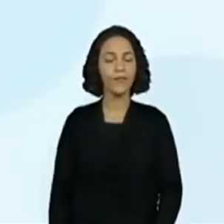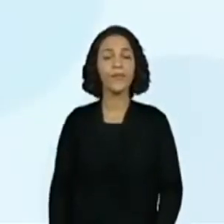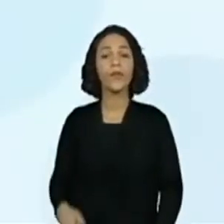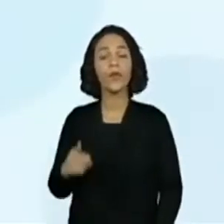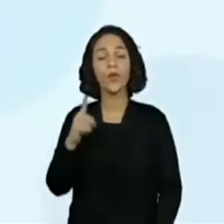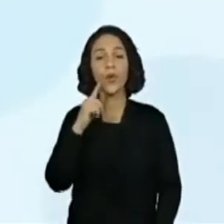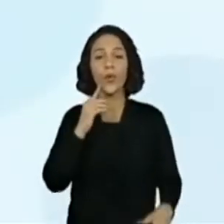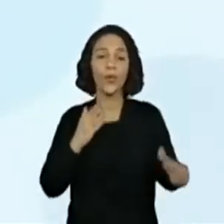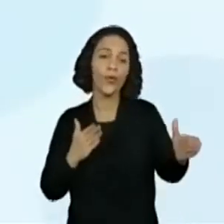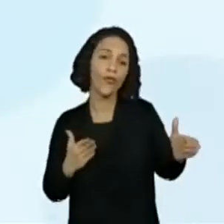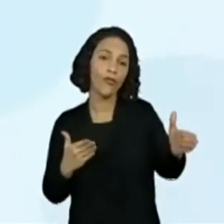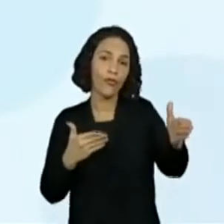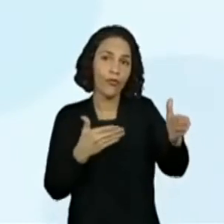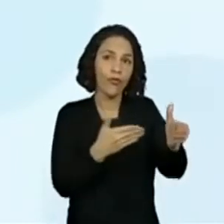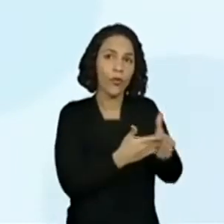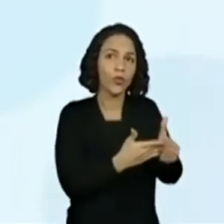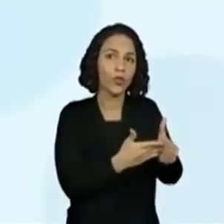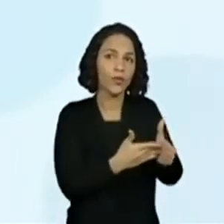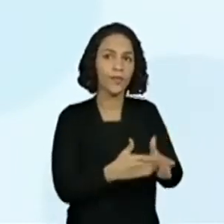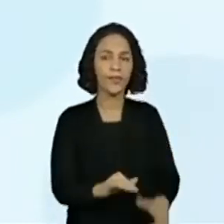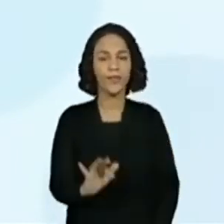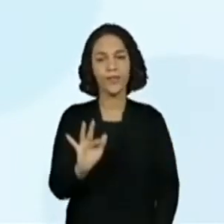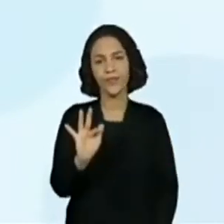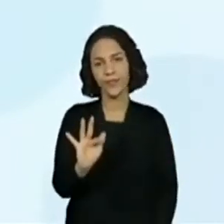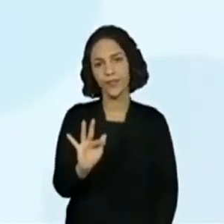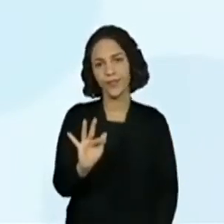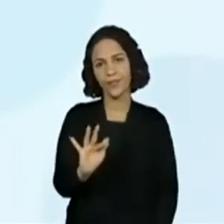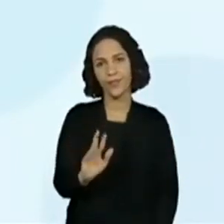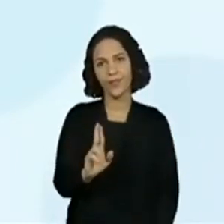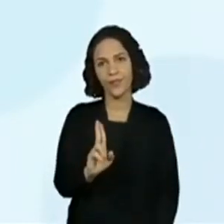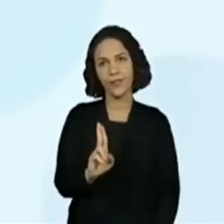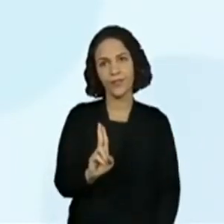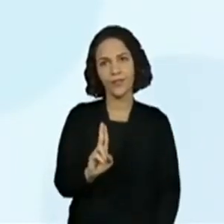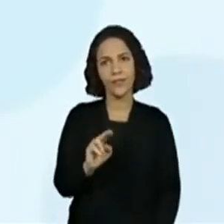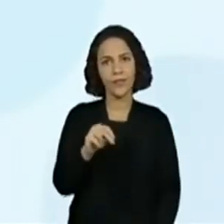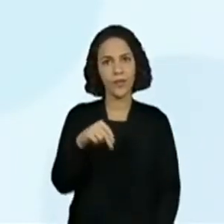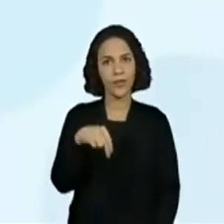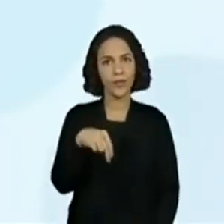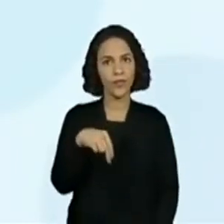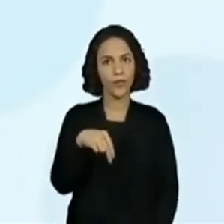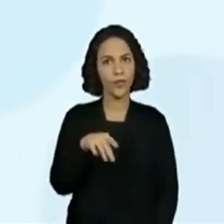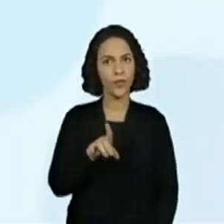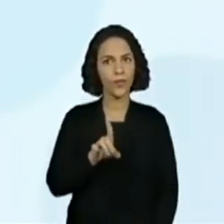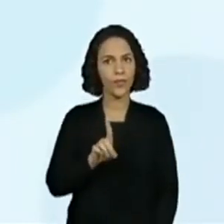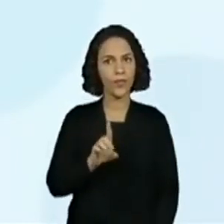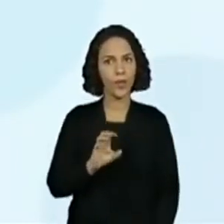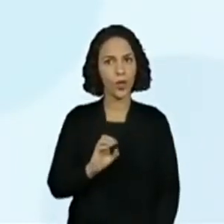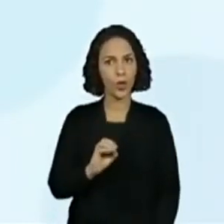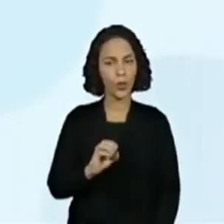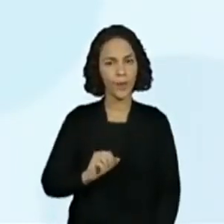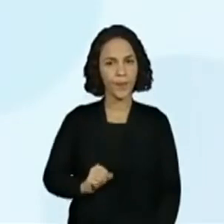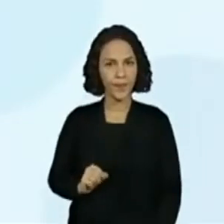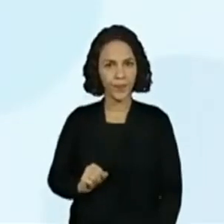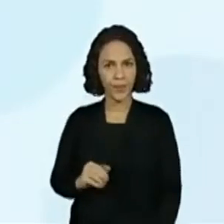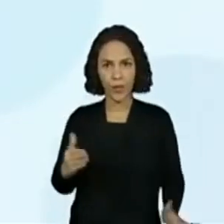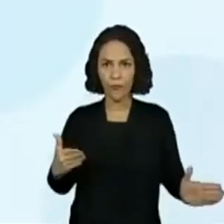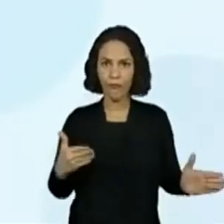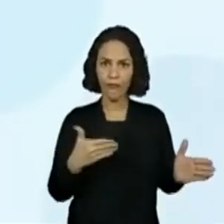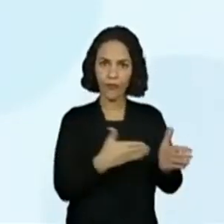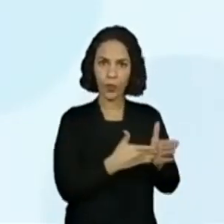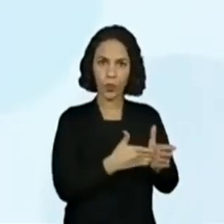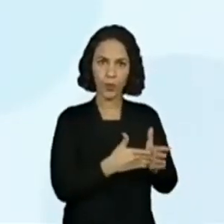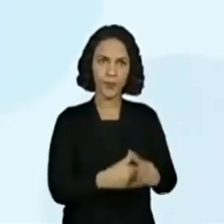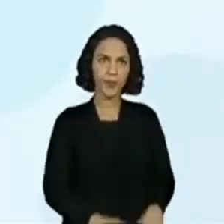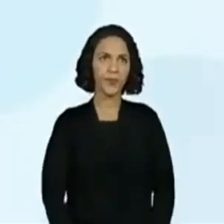Fundo. Fundo. Fundo. Será que a primeira letra do foi, que a gente já escreveu no verso anterior, eu posso usar só a primeira?